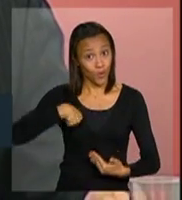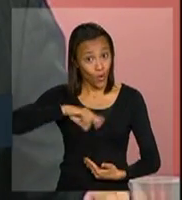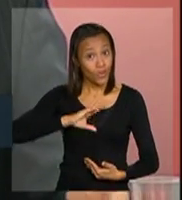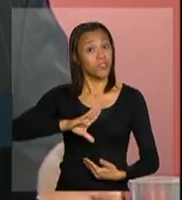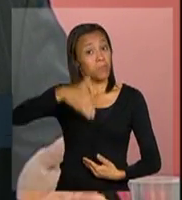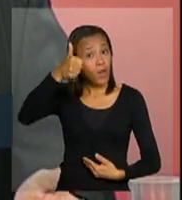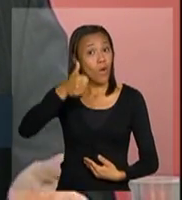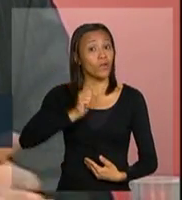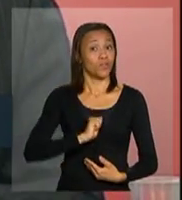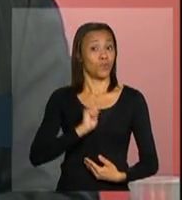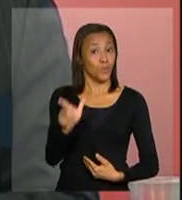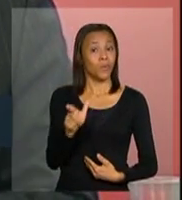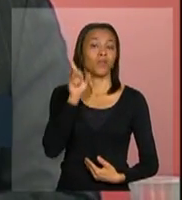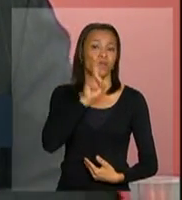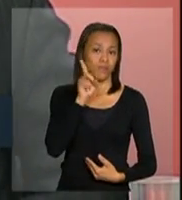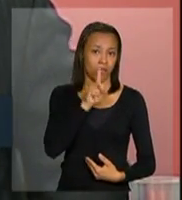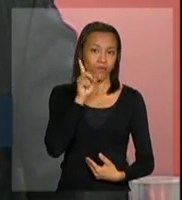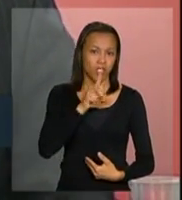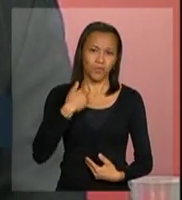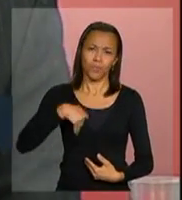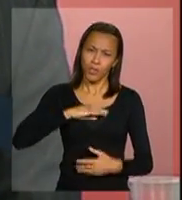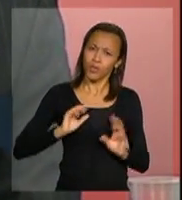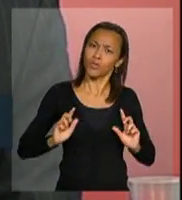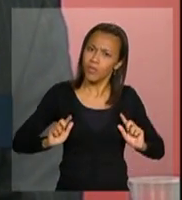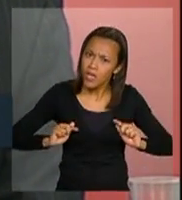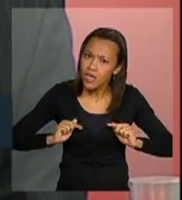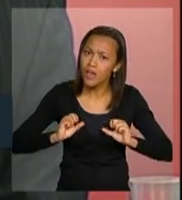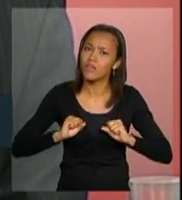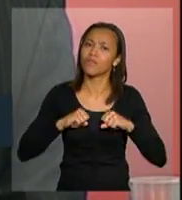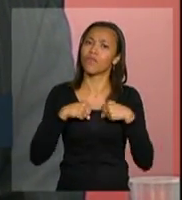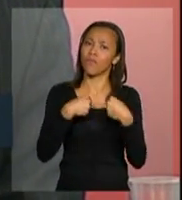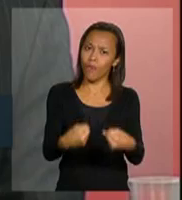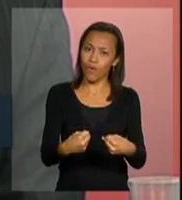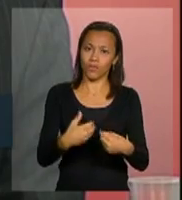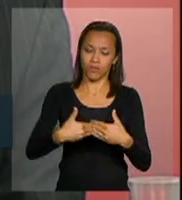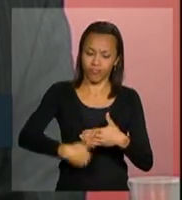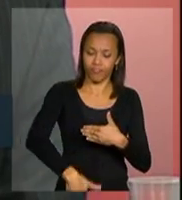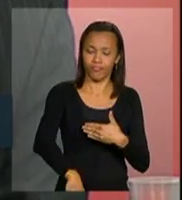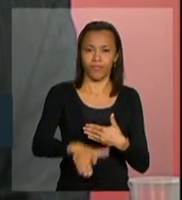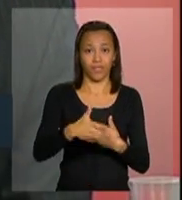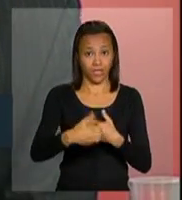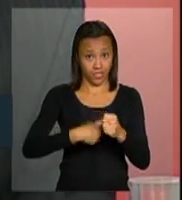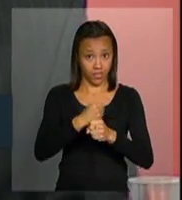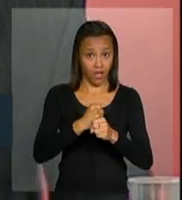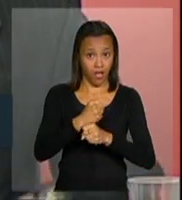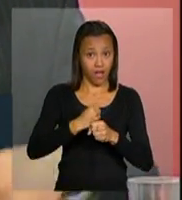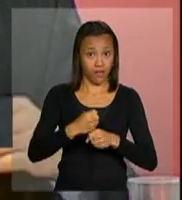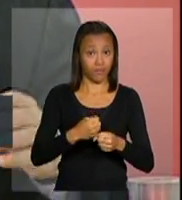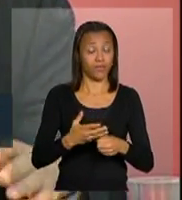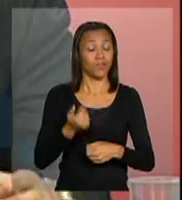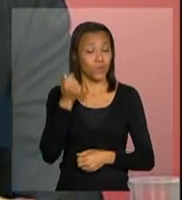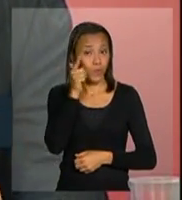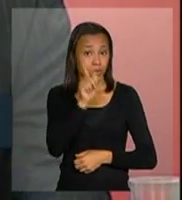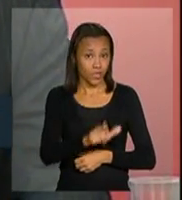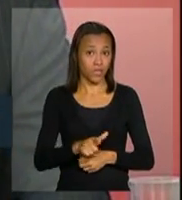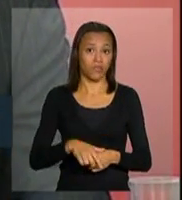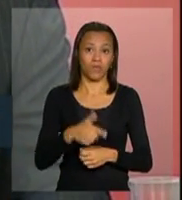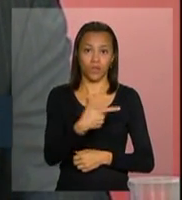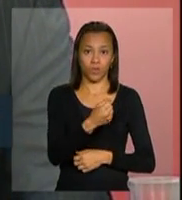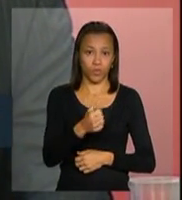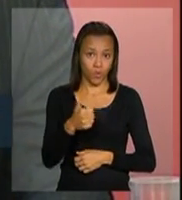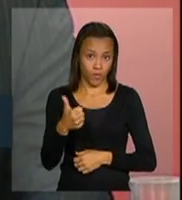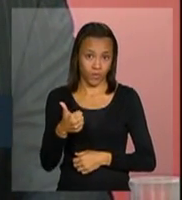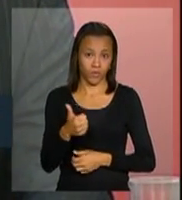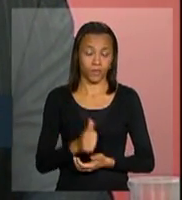hoje nesse esforço que nós fizemos nos últimos anos e atingimos esse dado de 29% em 2011.